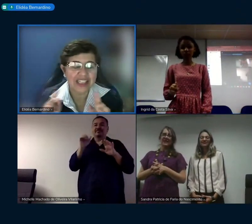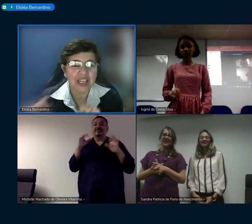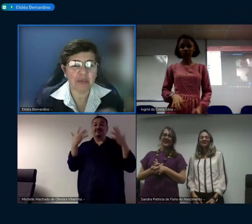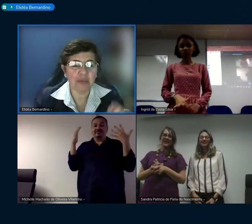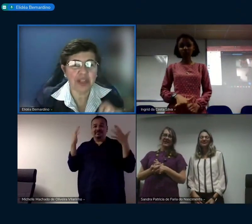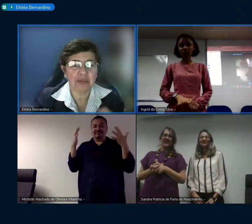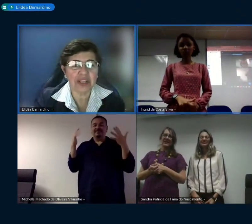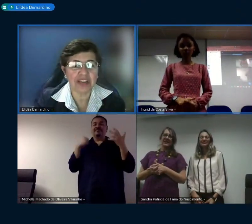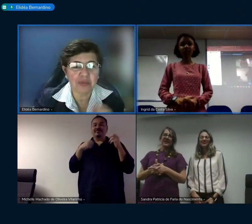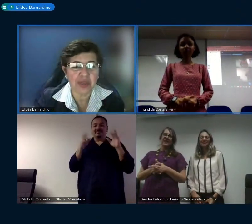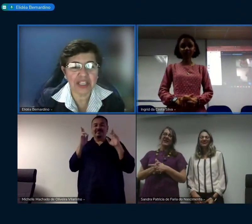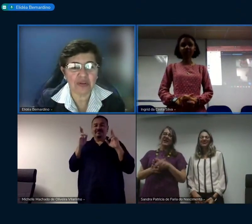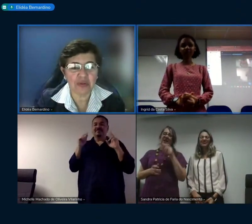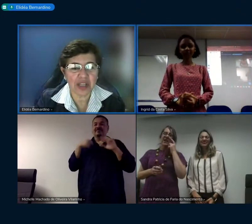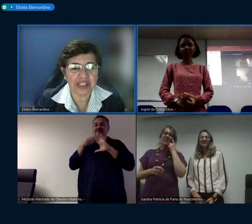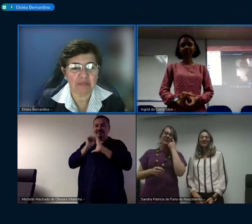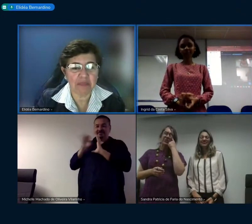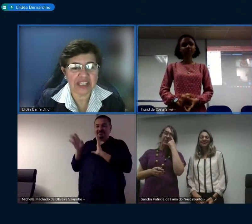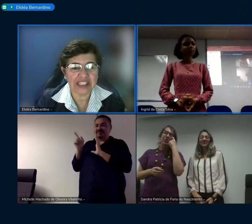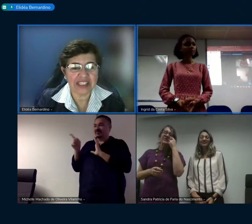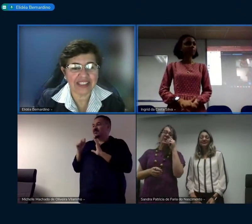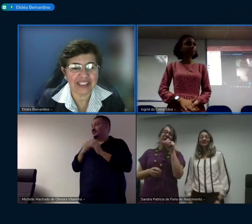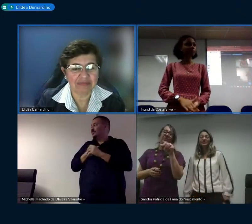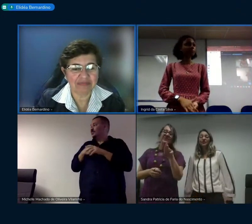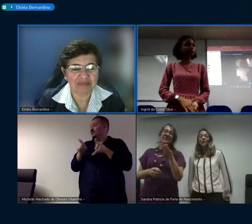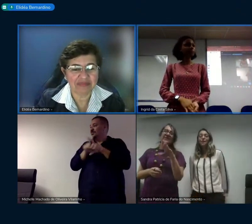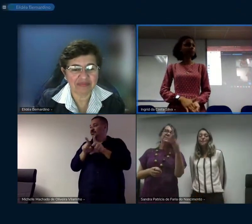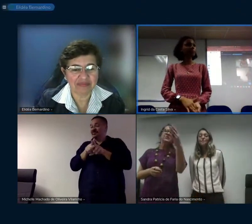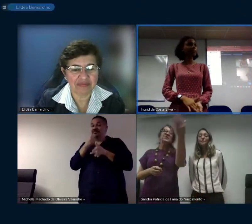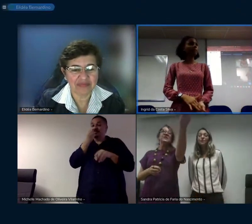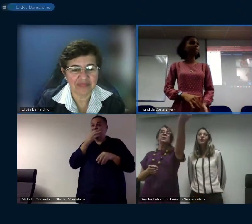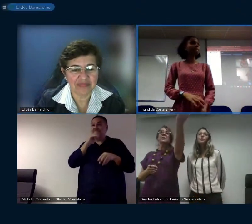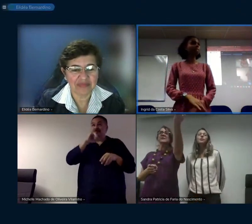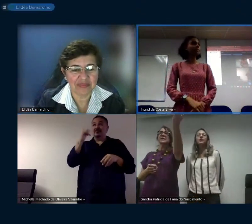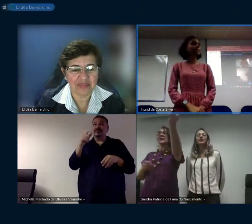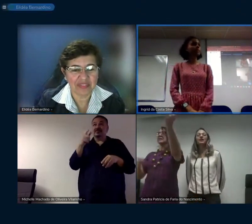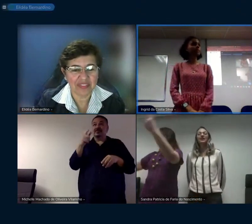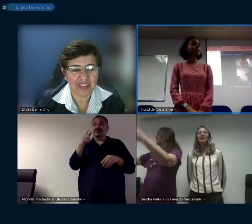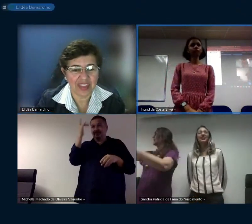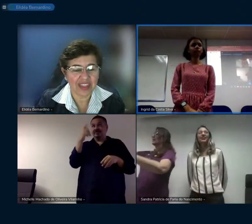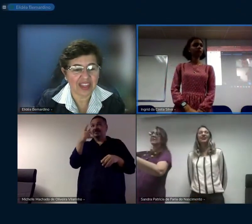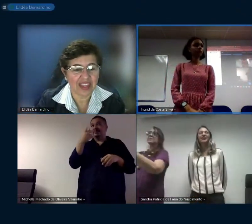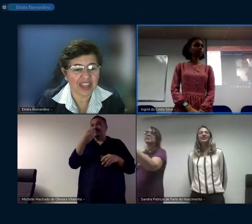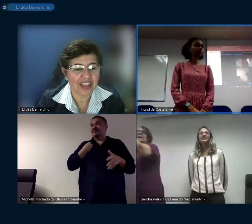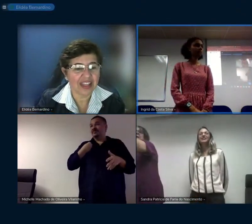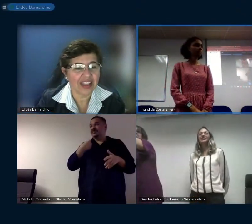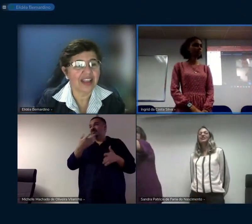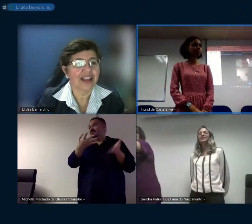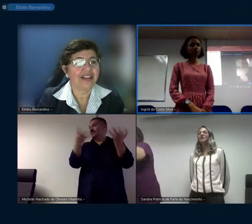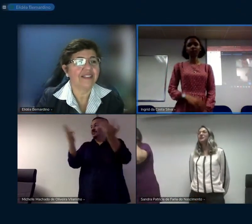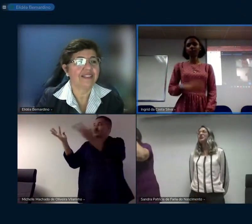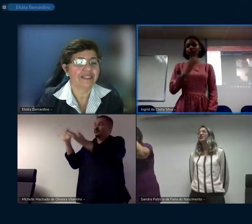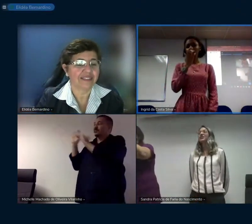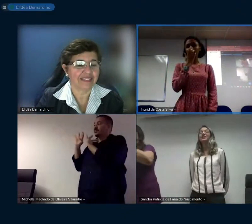cortando aqui pra poder mandar vou mandar no WhatsApp acho que você é bom também você ver as pessoas que estão presentes aqui